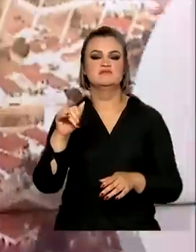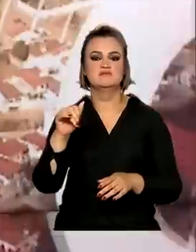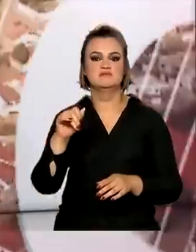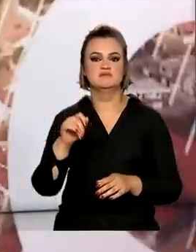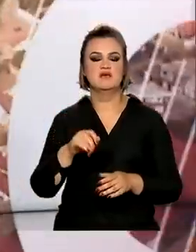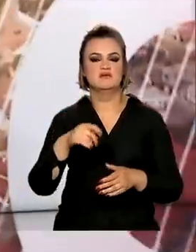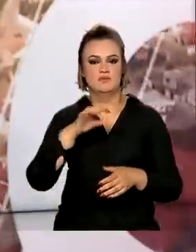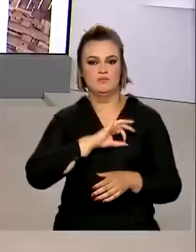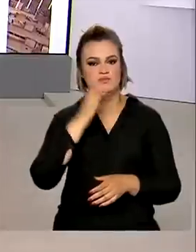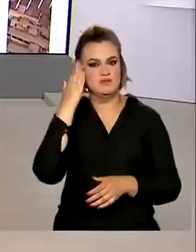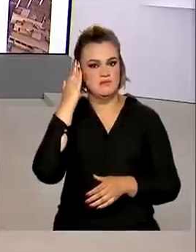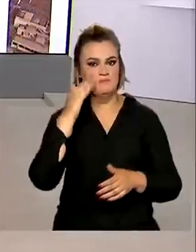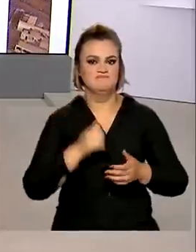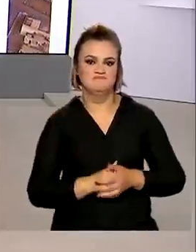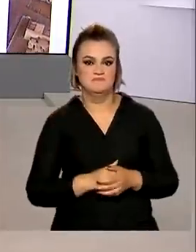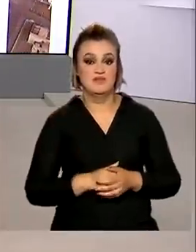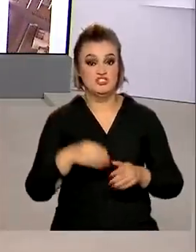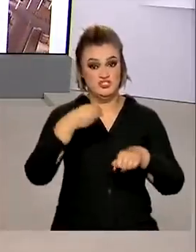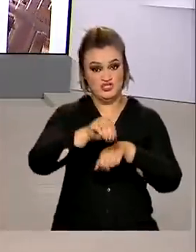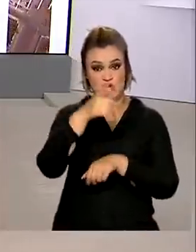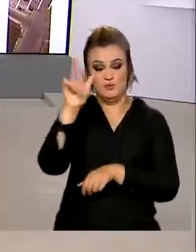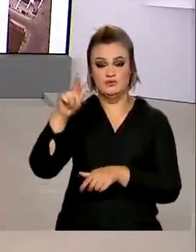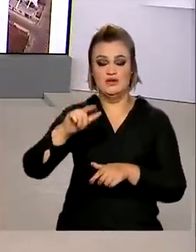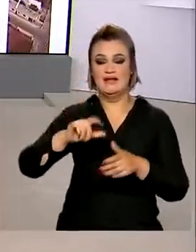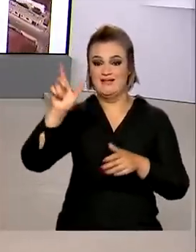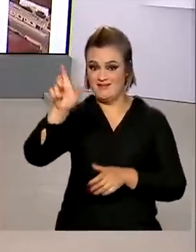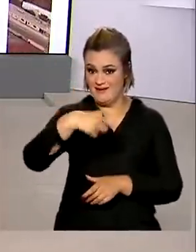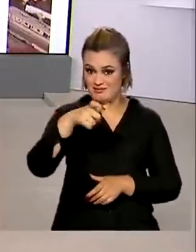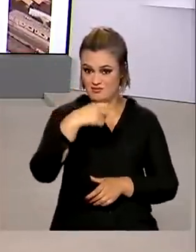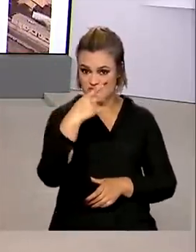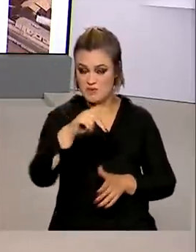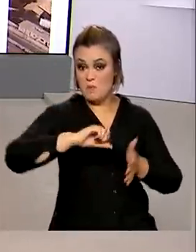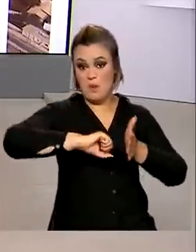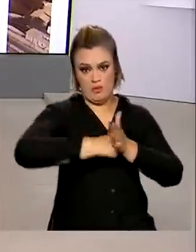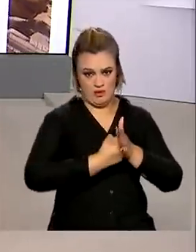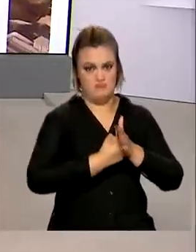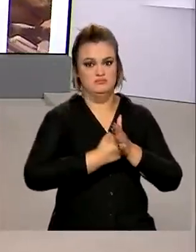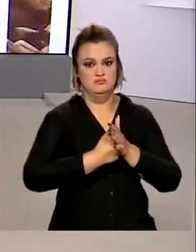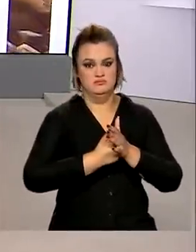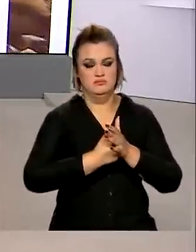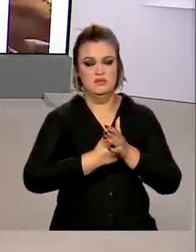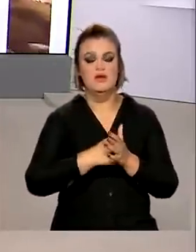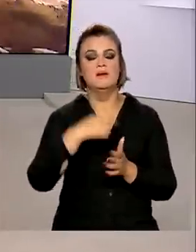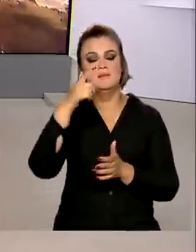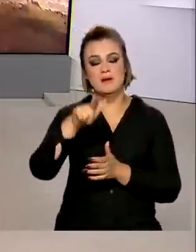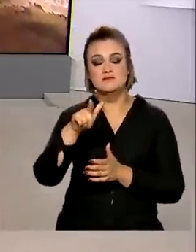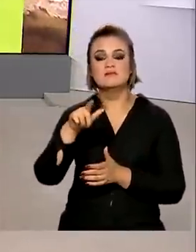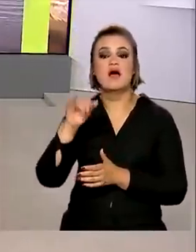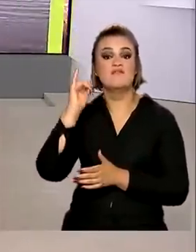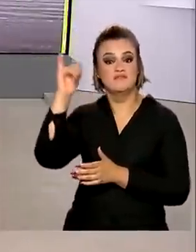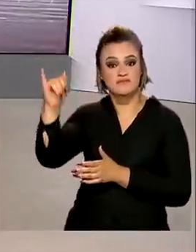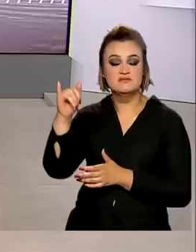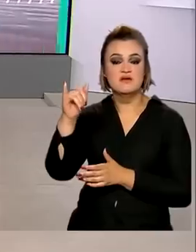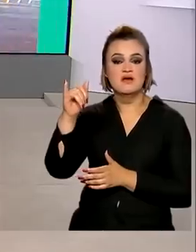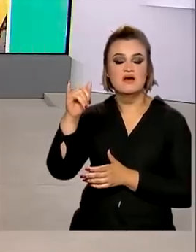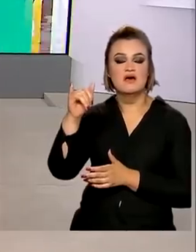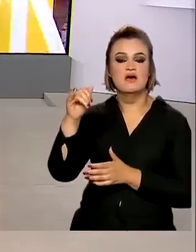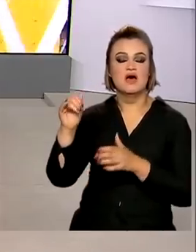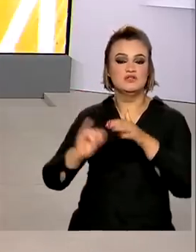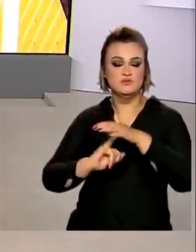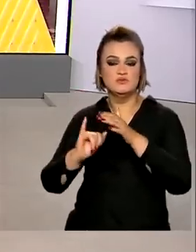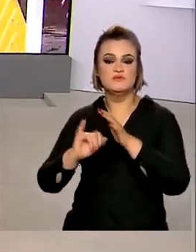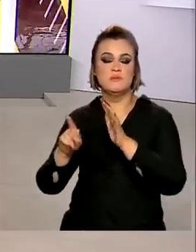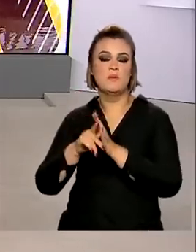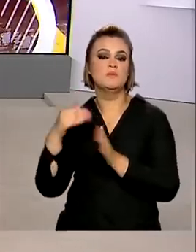fique registrada. Outra dica é bloquear cartões de crédito e débito. Você também deve entrar em contato com a instituição